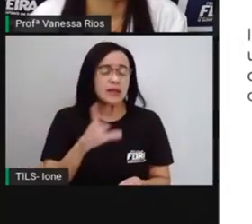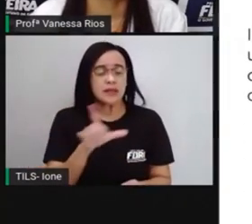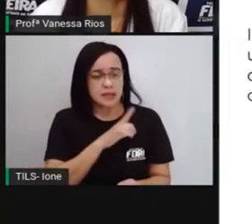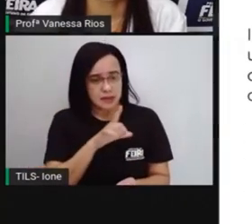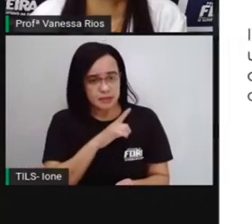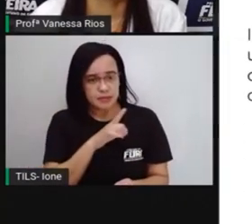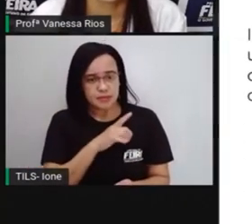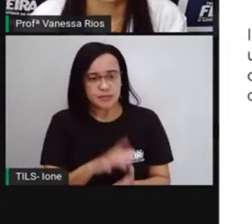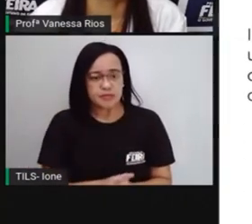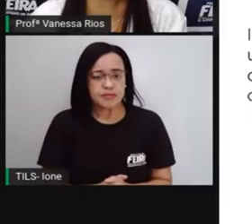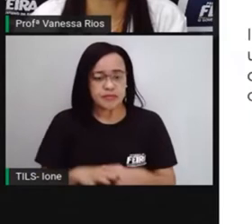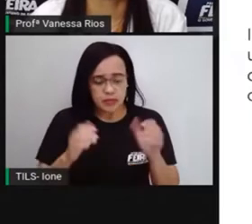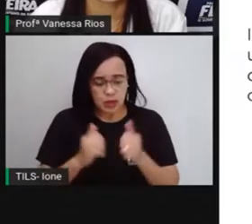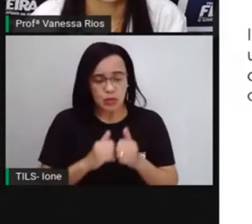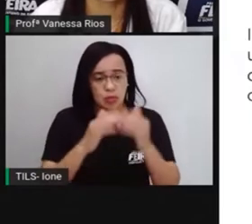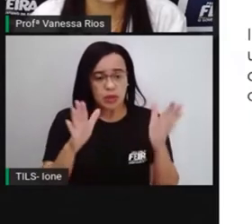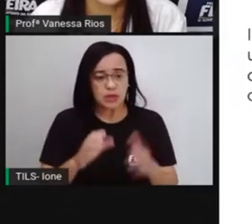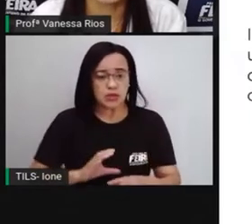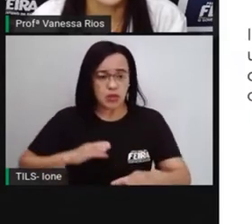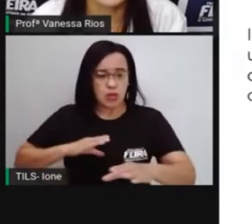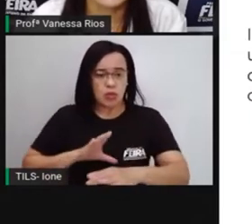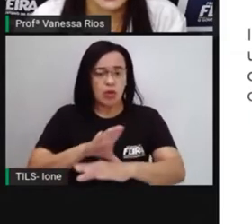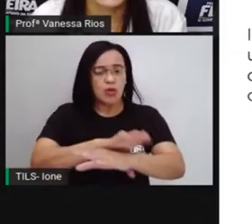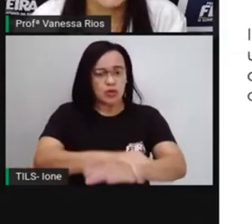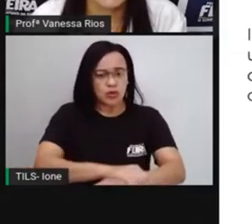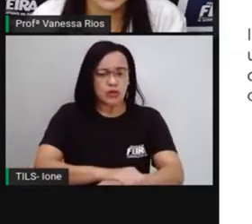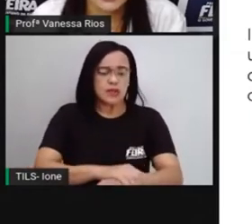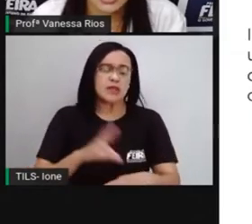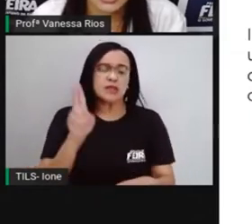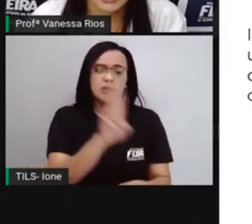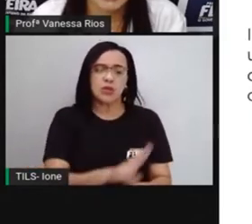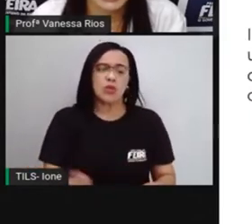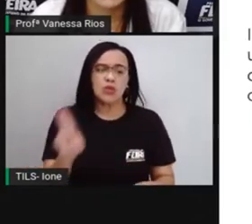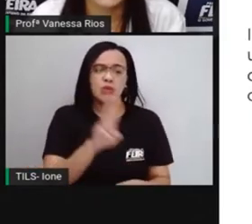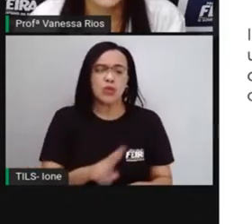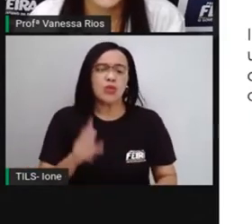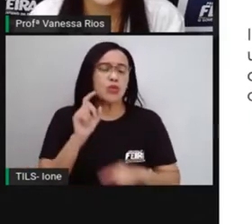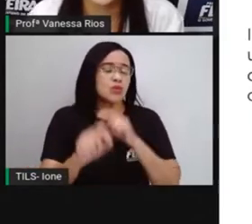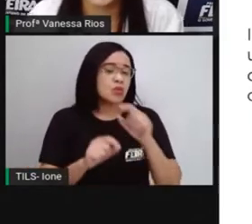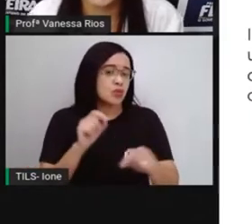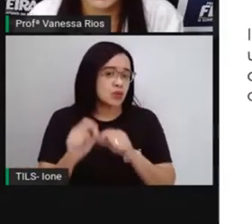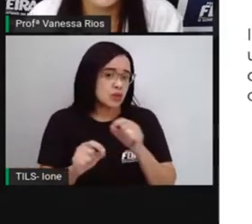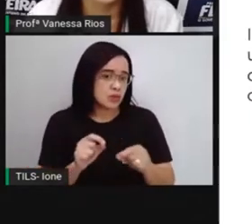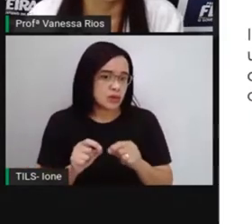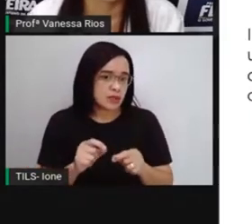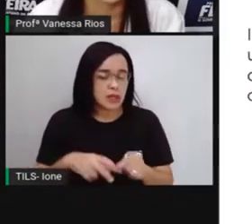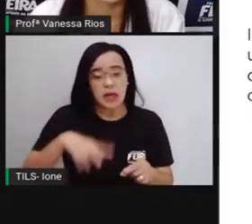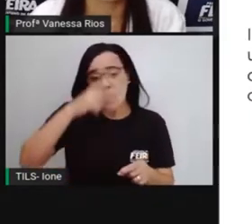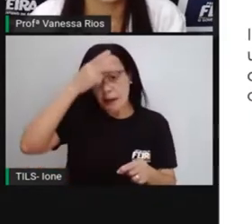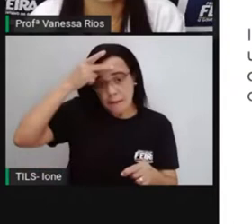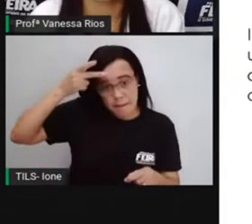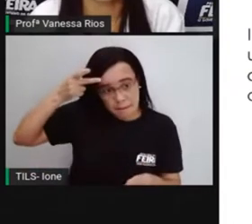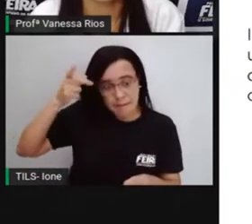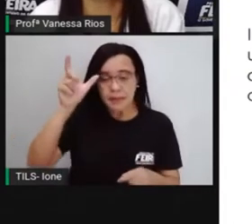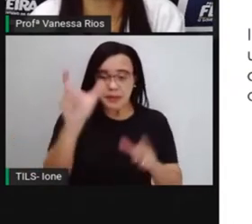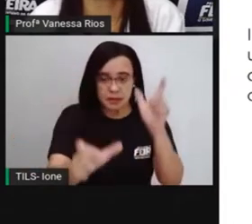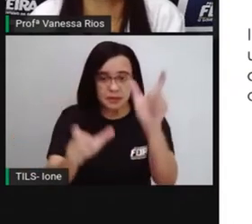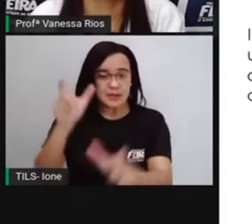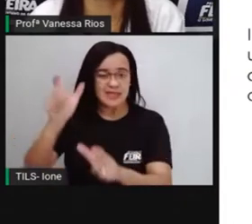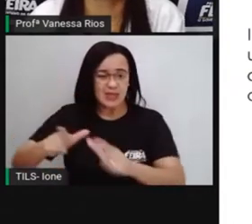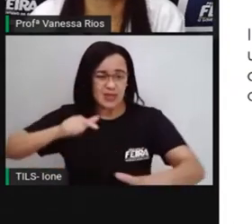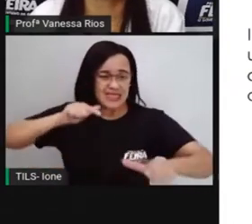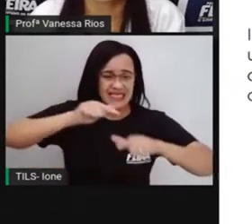Inicialmente, os portugueses, eles almejaram utilizar da força de trabalho dos nativos para que a exploração